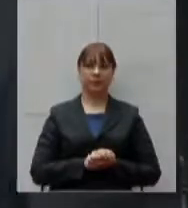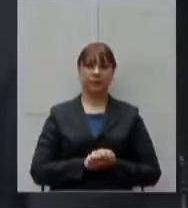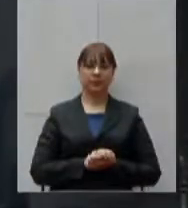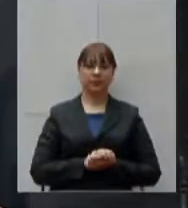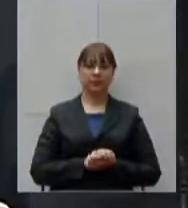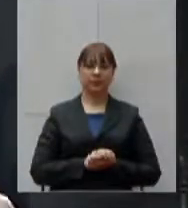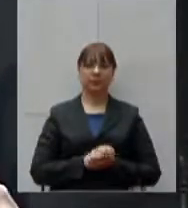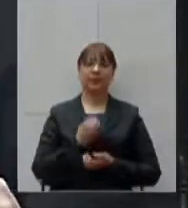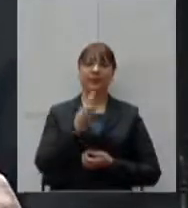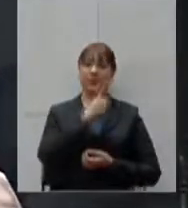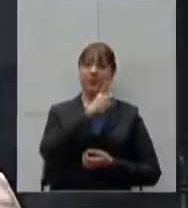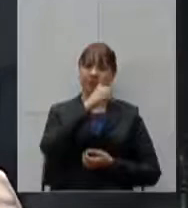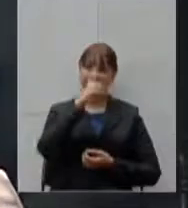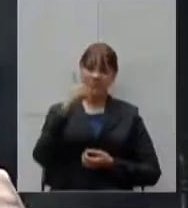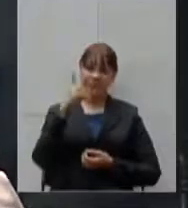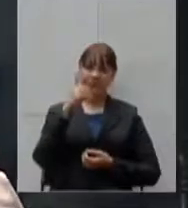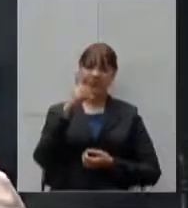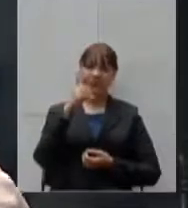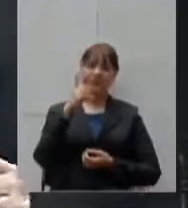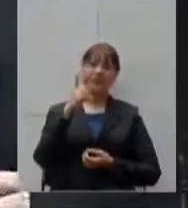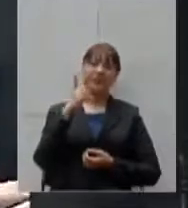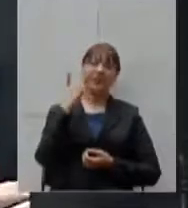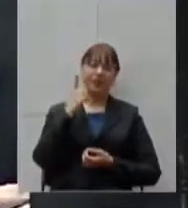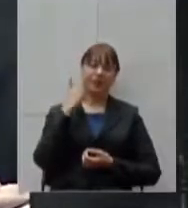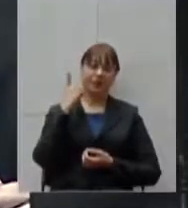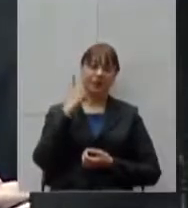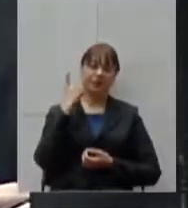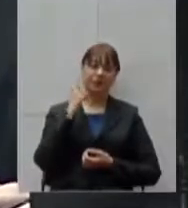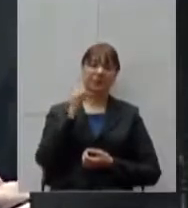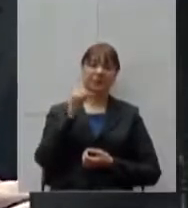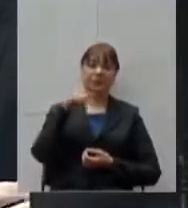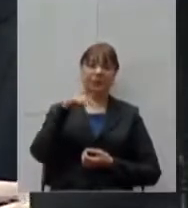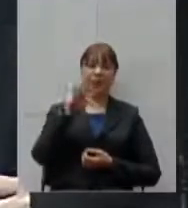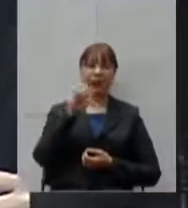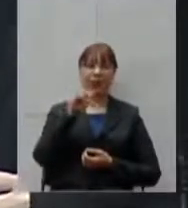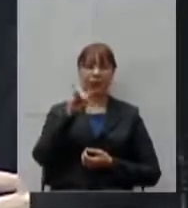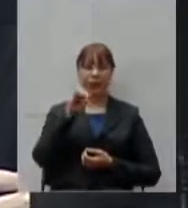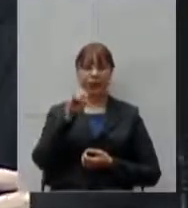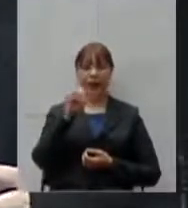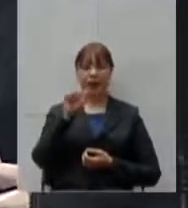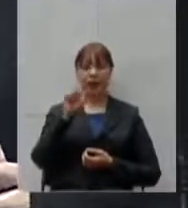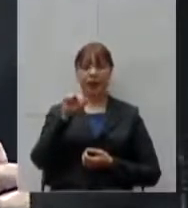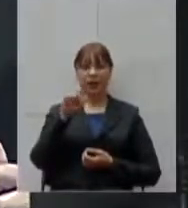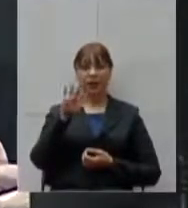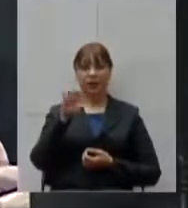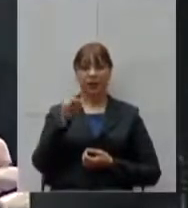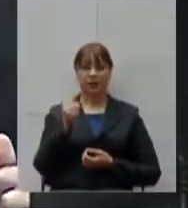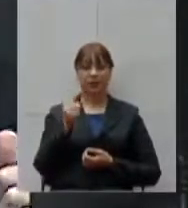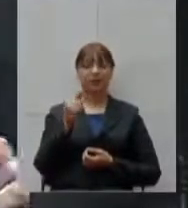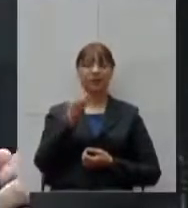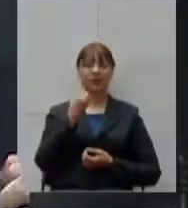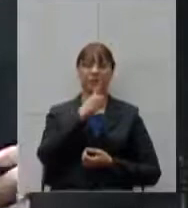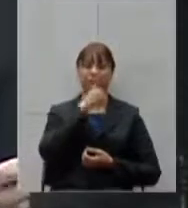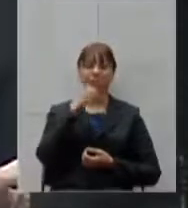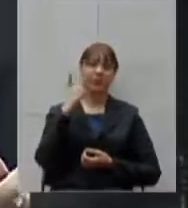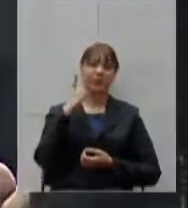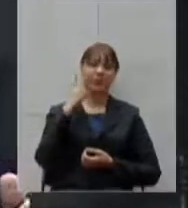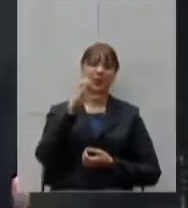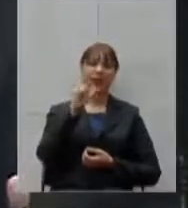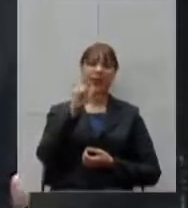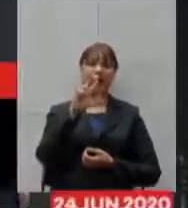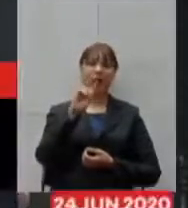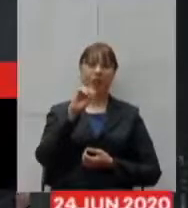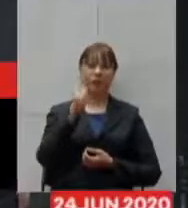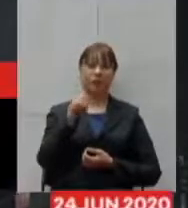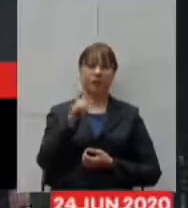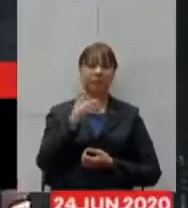Bom dia, deputado Antônio Arantes. Bom dia, deputado Carlos Pimenta. Um